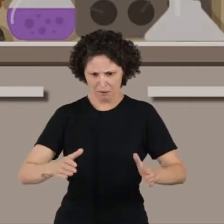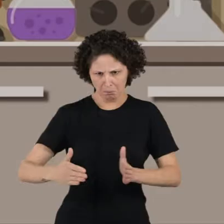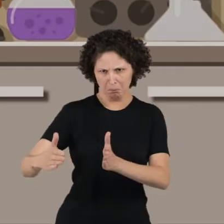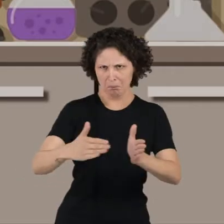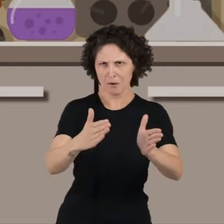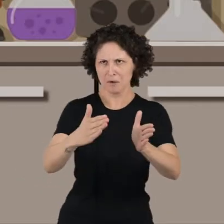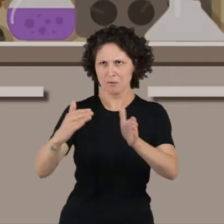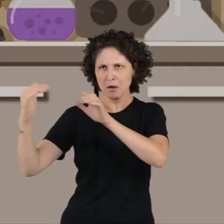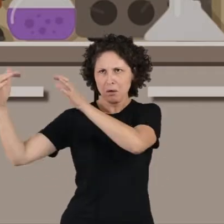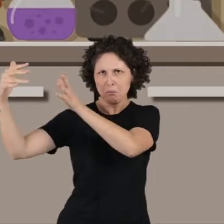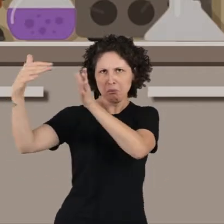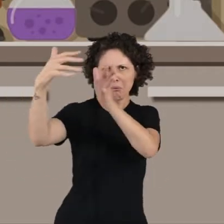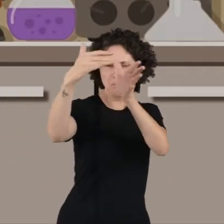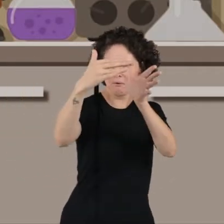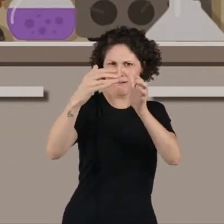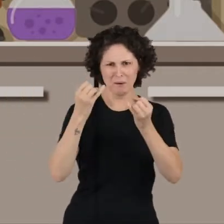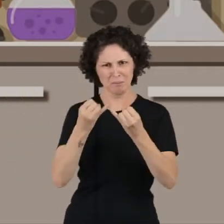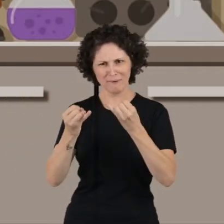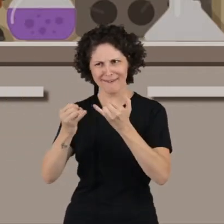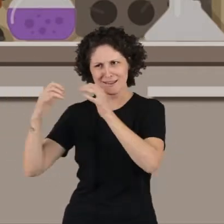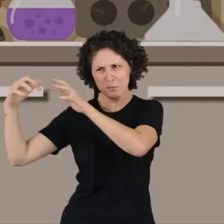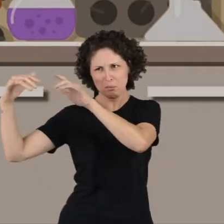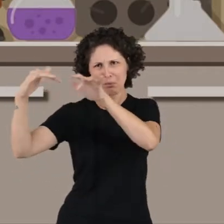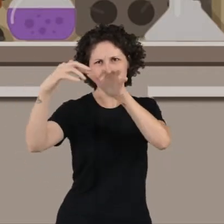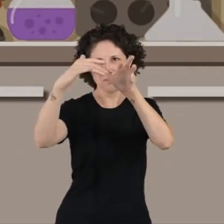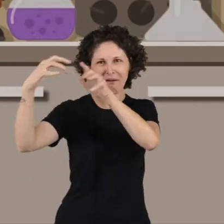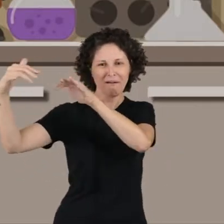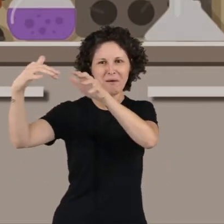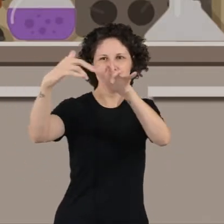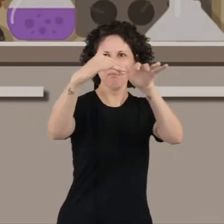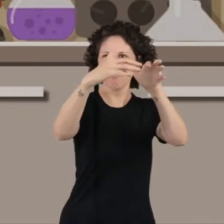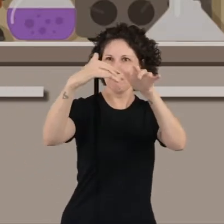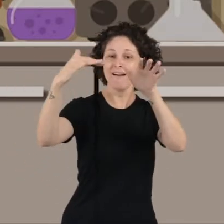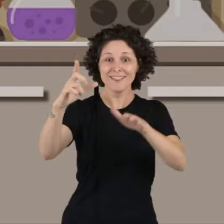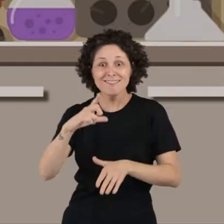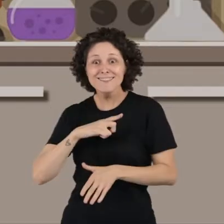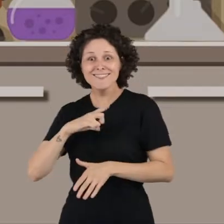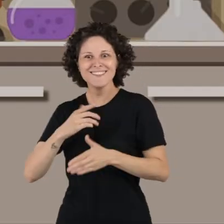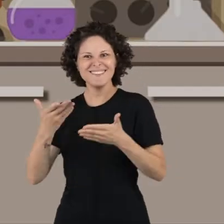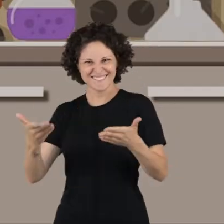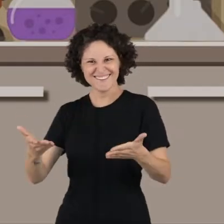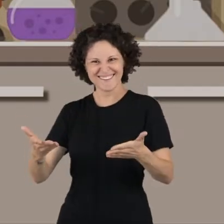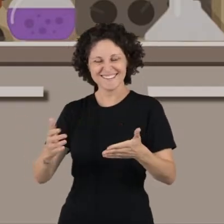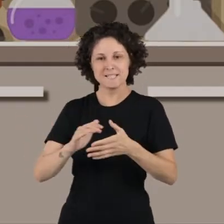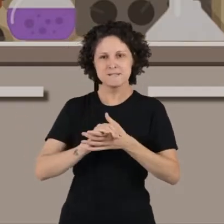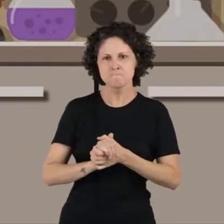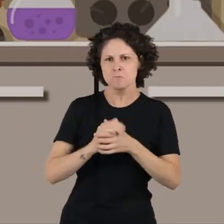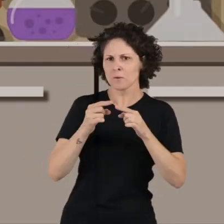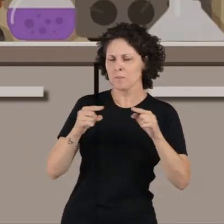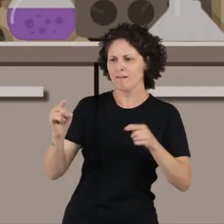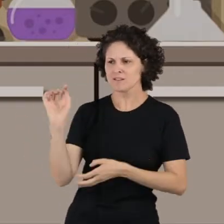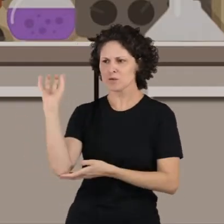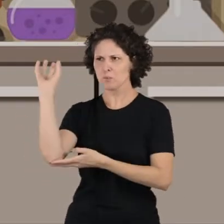toneladas de água voando sobre nossas cabeças. Eu não estou brincando! Os rios voadores realmente existem. Mas